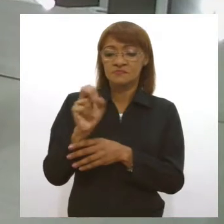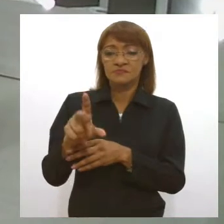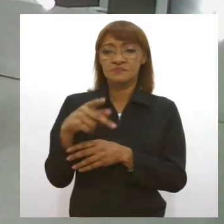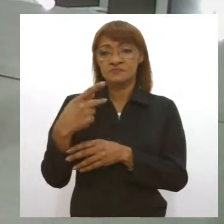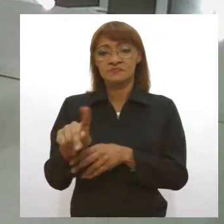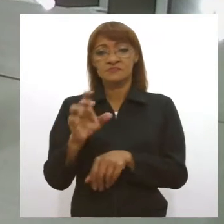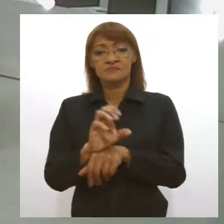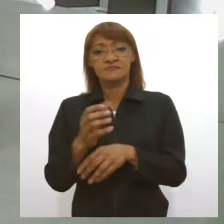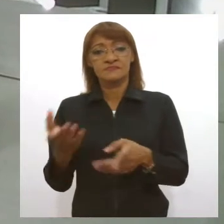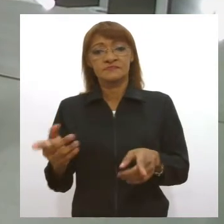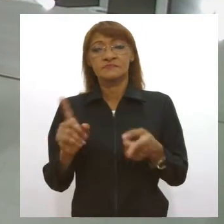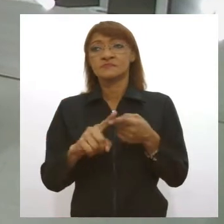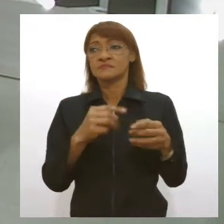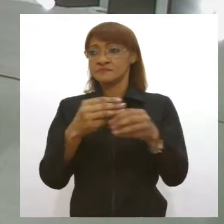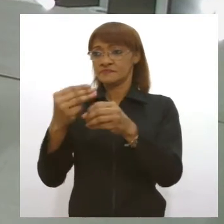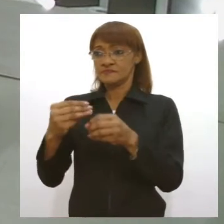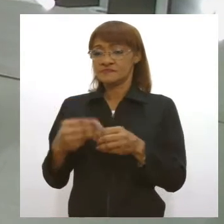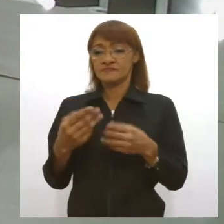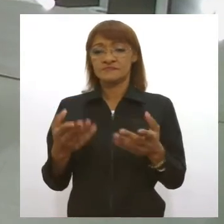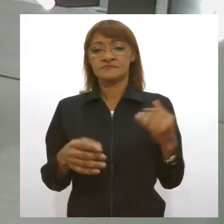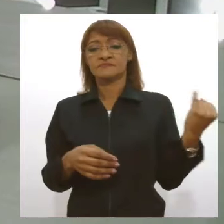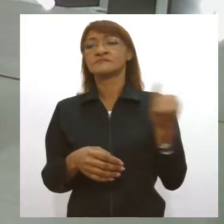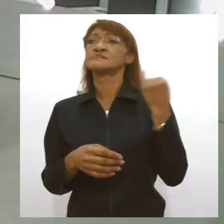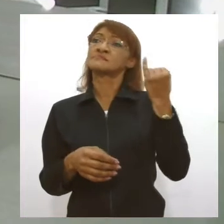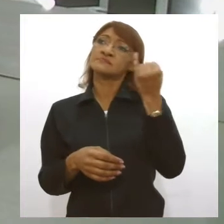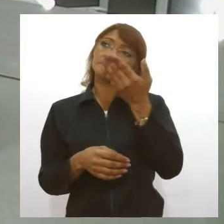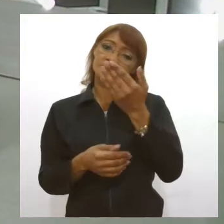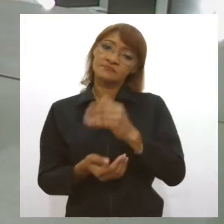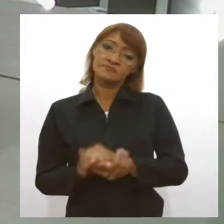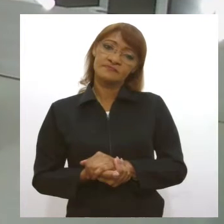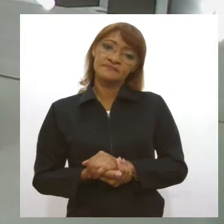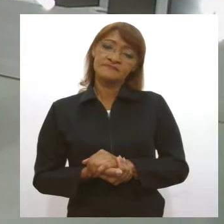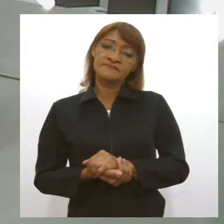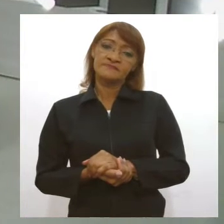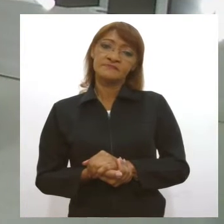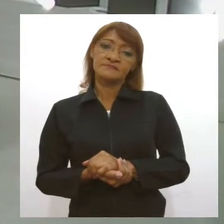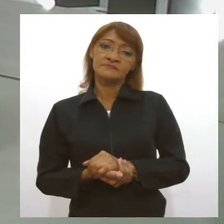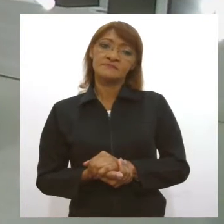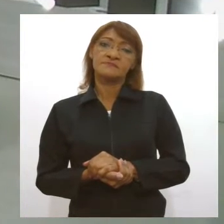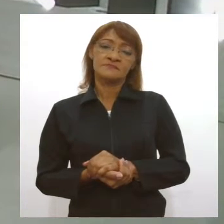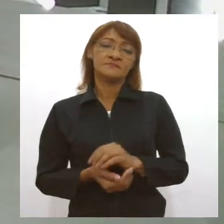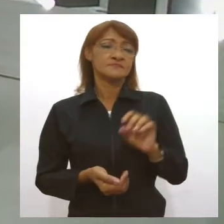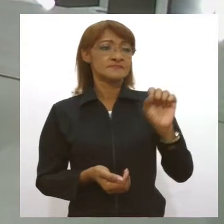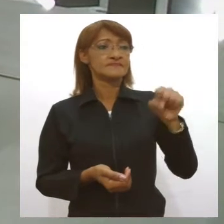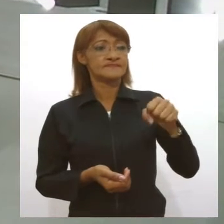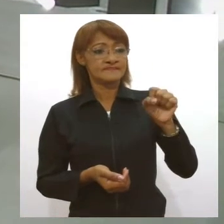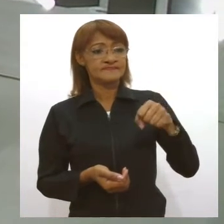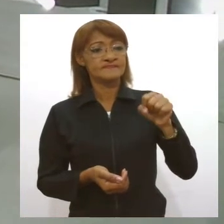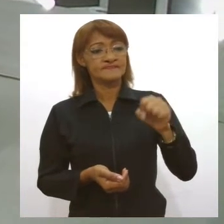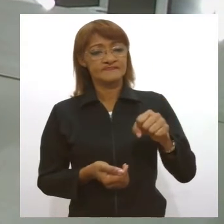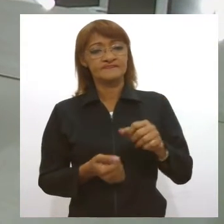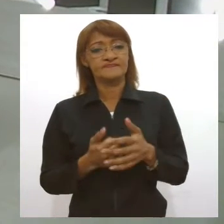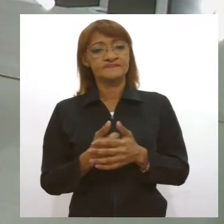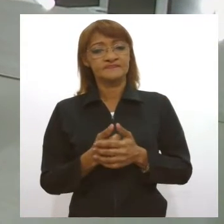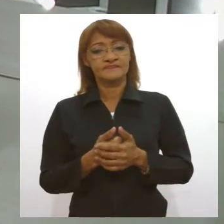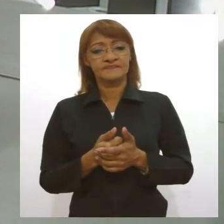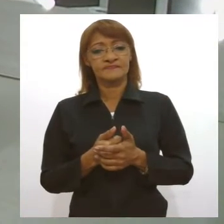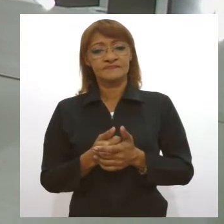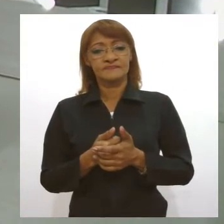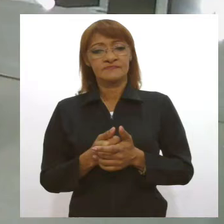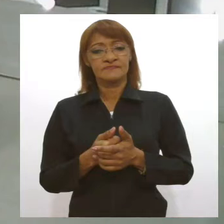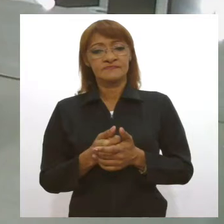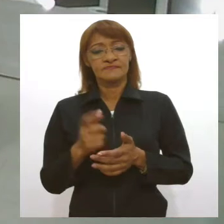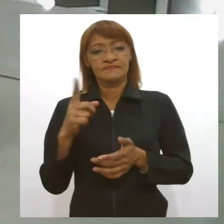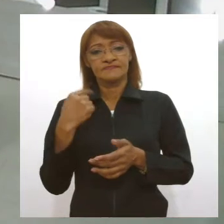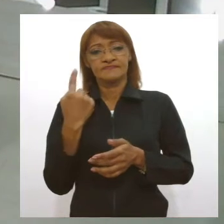Estado e os municípios. Então, isso é muito importante. Exatamente. Nós buscamos fazer uma